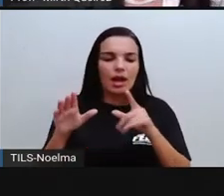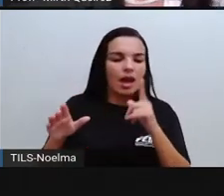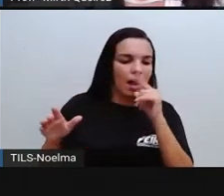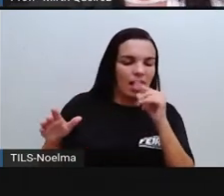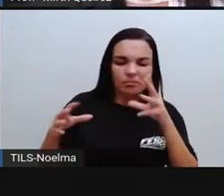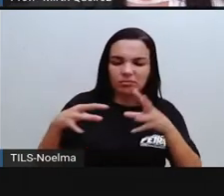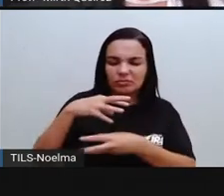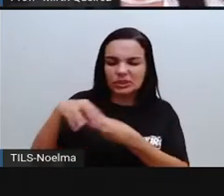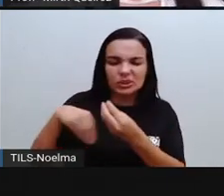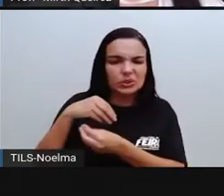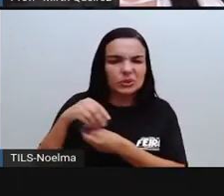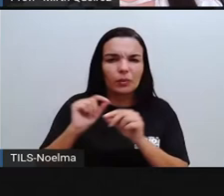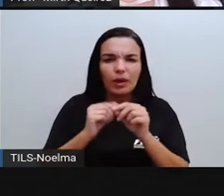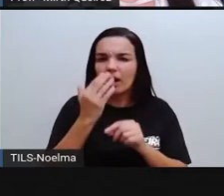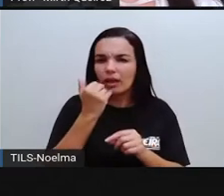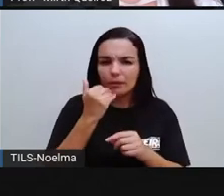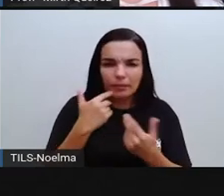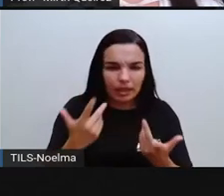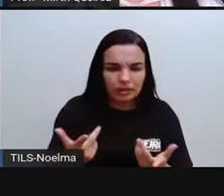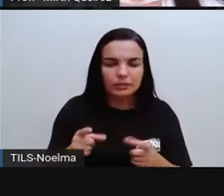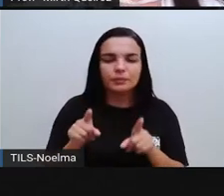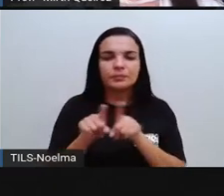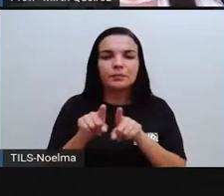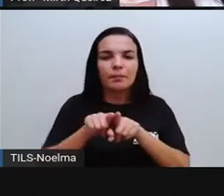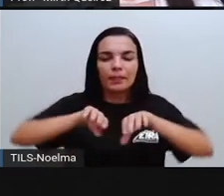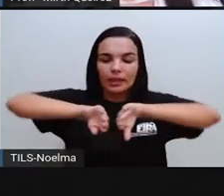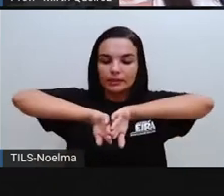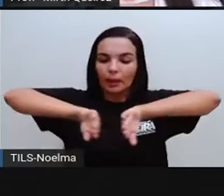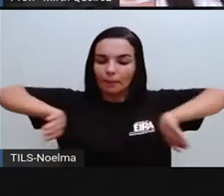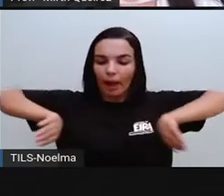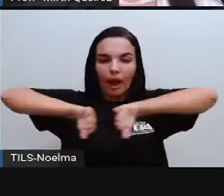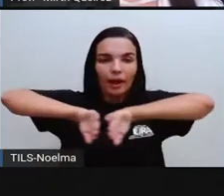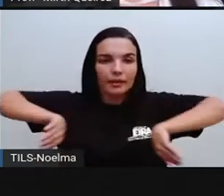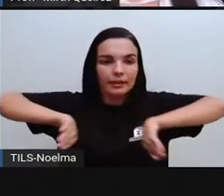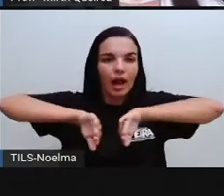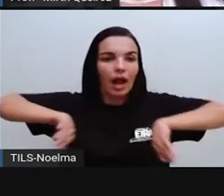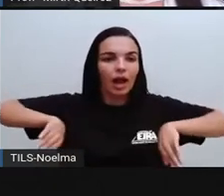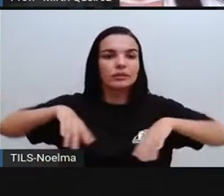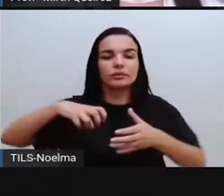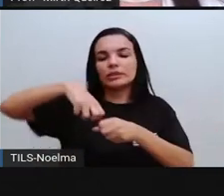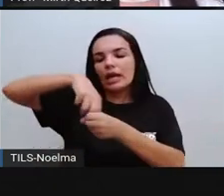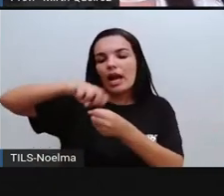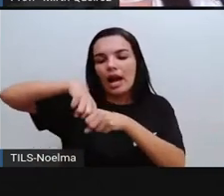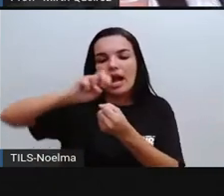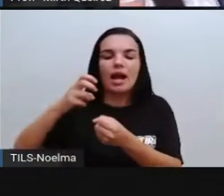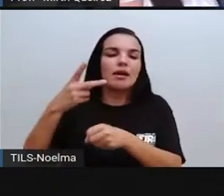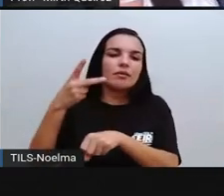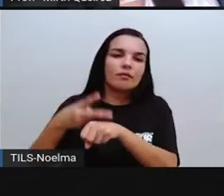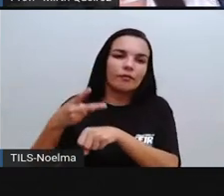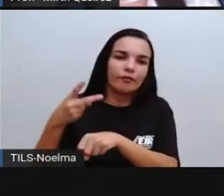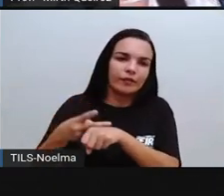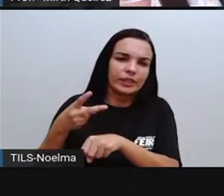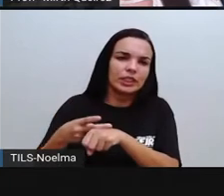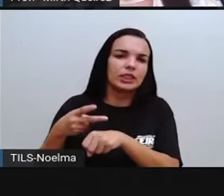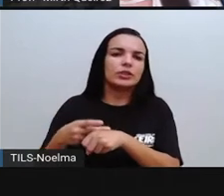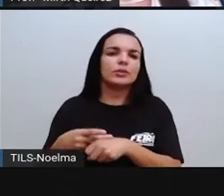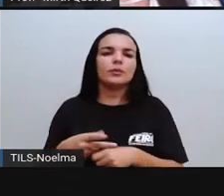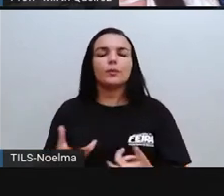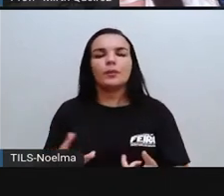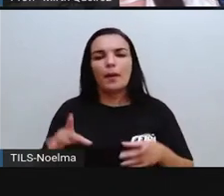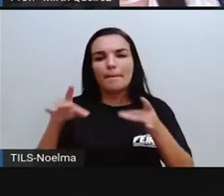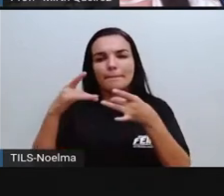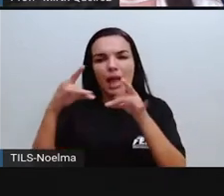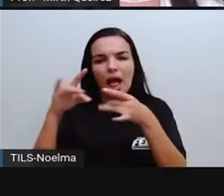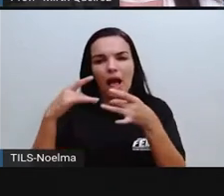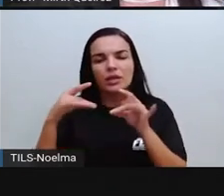neste caso, os úmidos são os próprios resíduos orgânicos. Os sólidos devem ser colocados em outra sacola, né? O saco